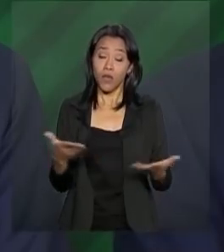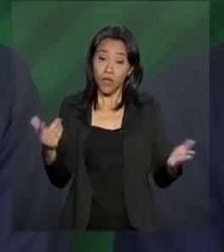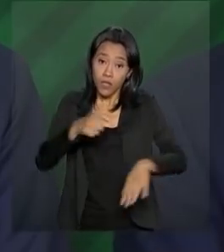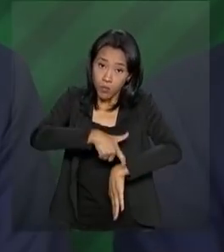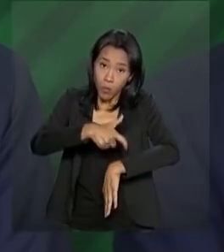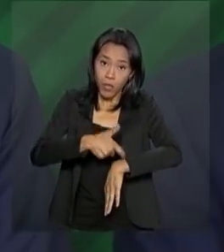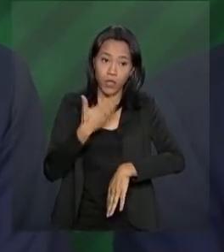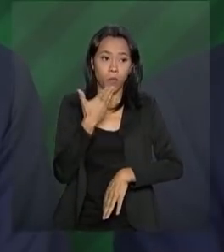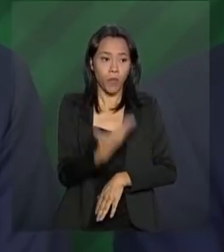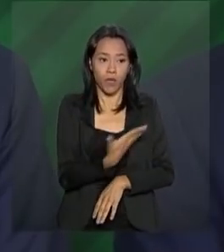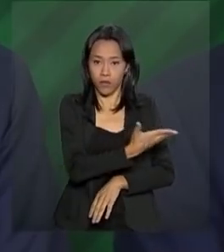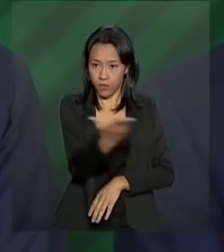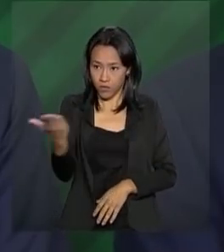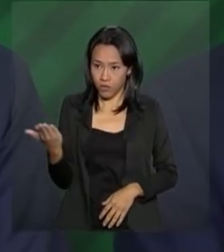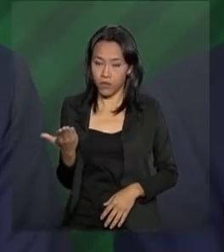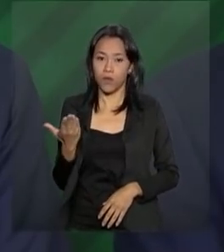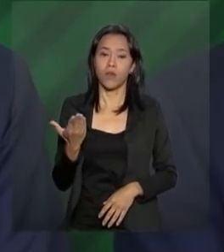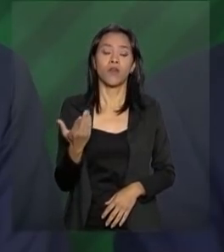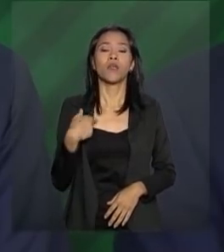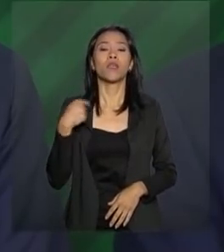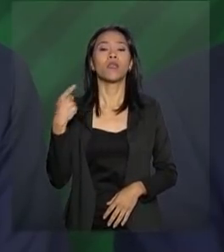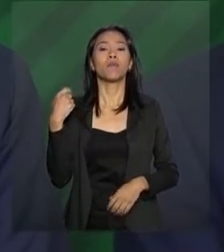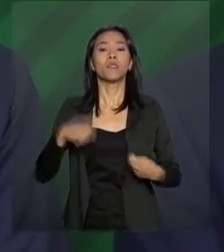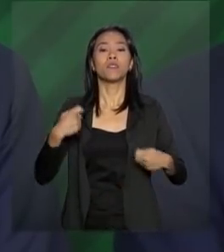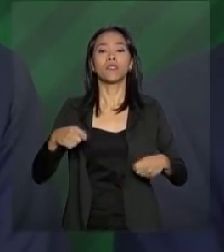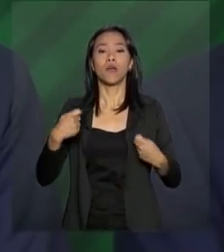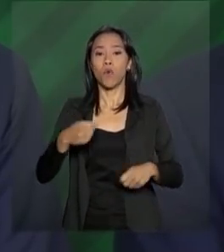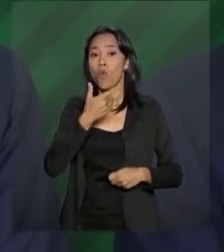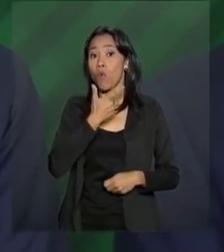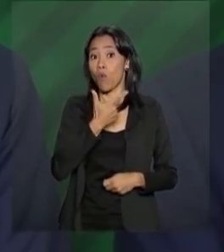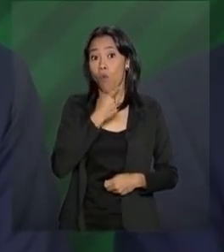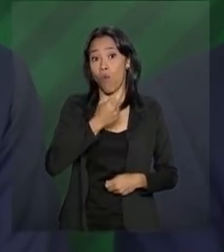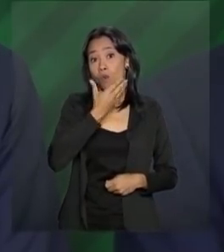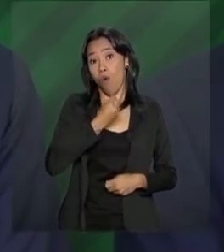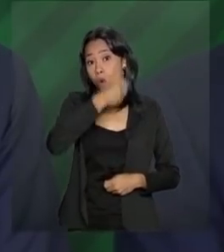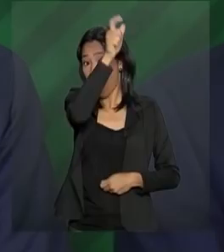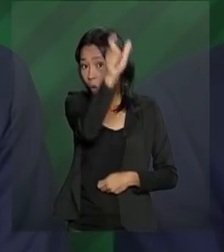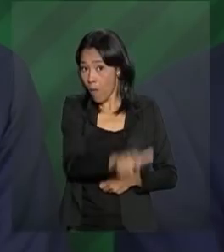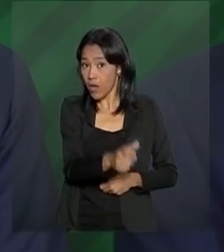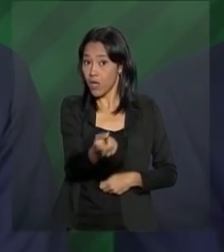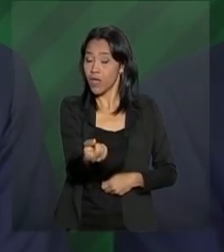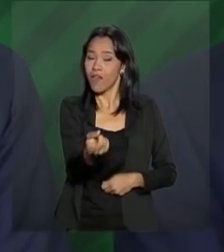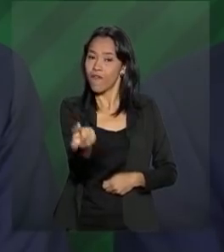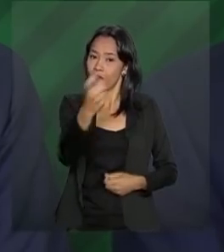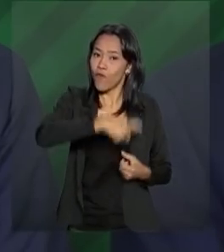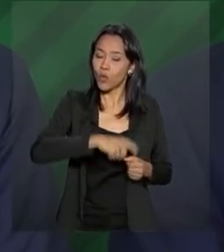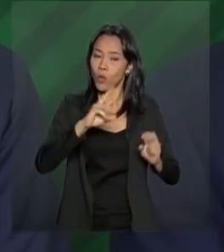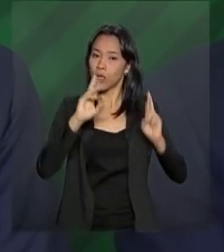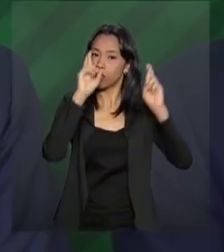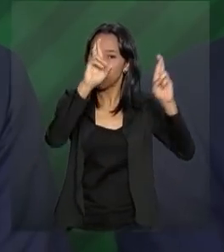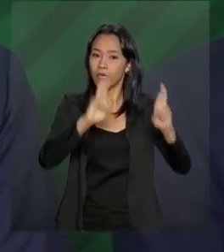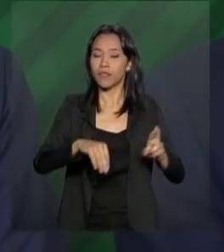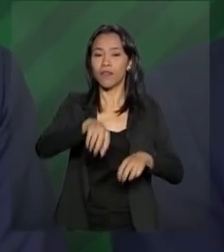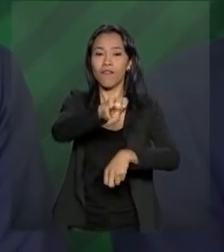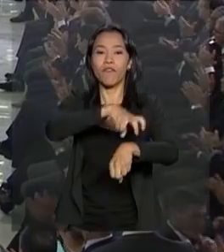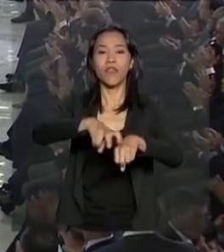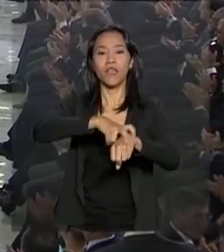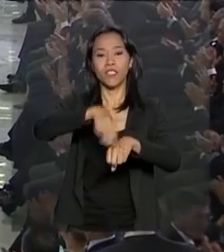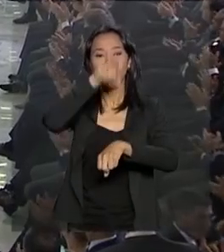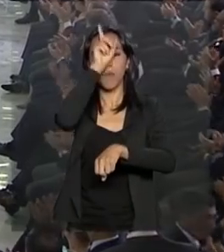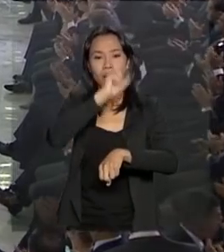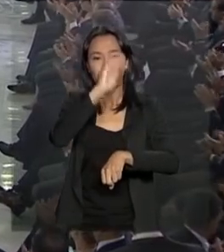nós possamos agradecer, com uma salva de palmas, o homem que trouxe de volta a esperança verde e amarela para o Brasil.